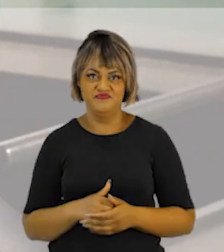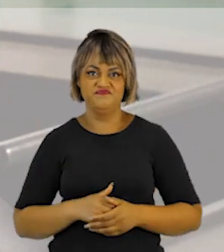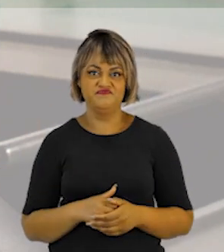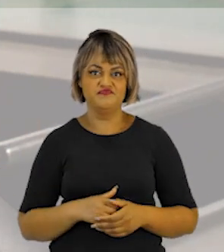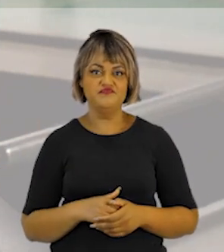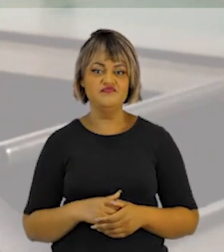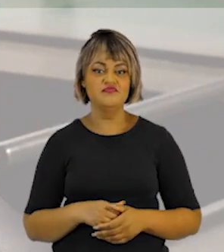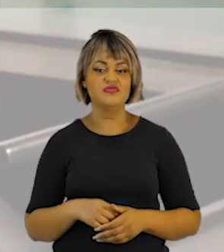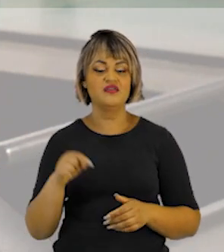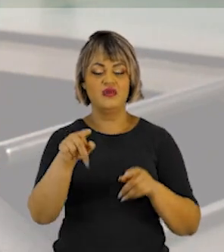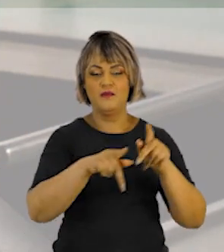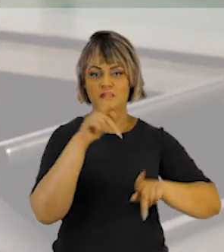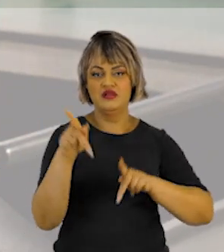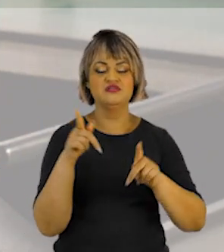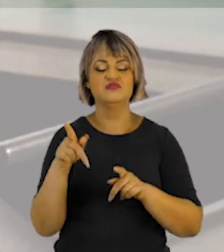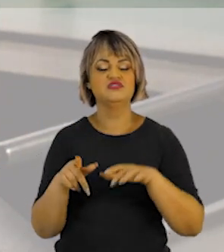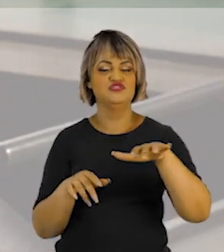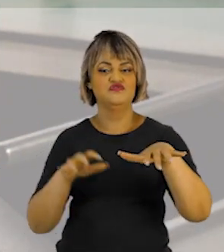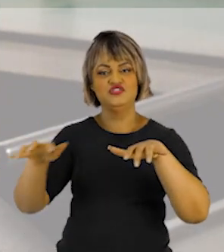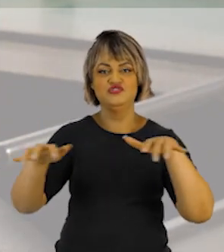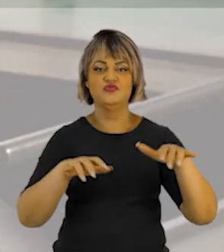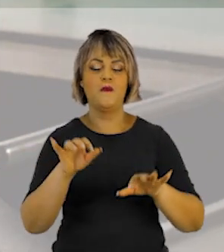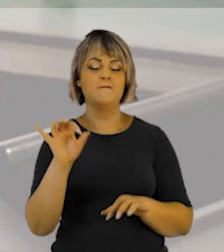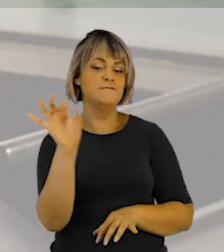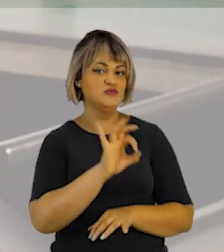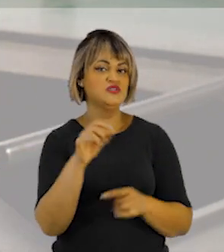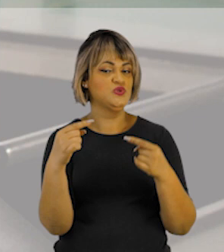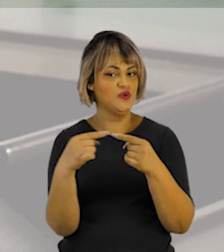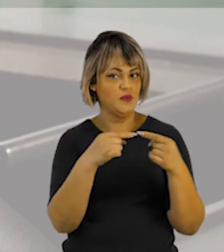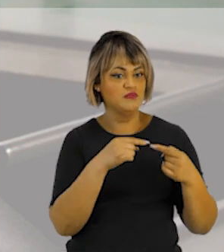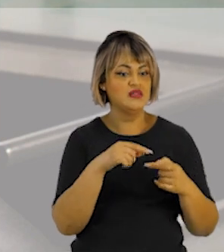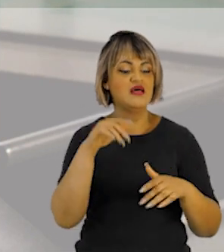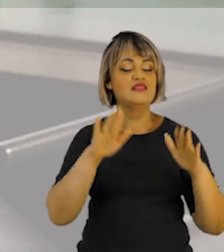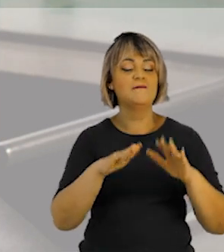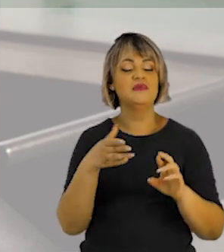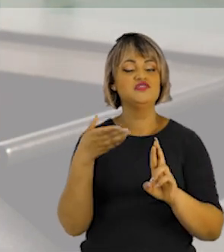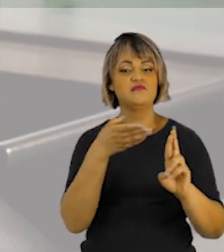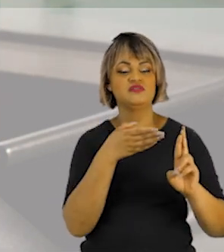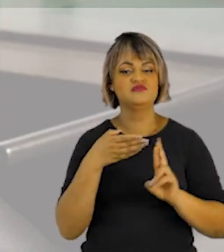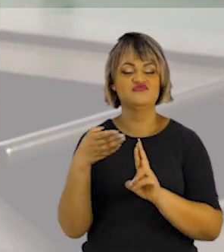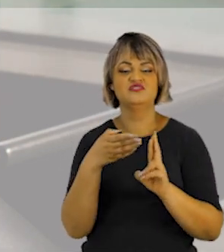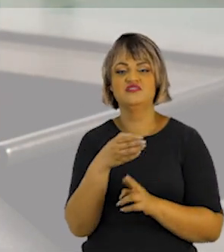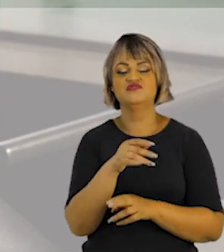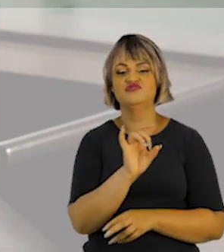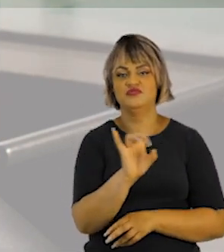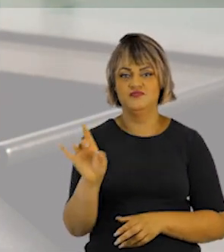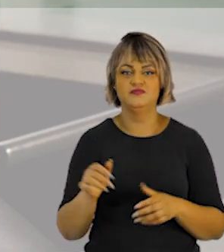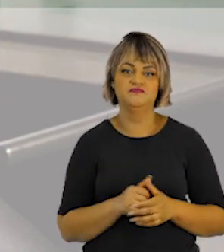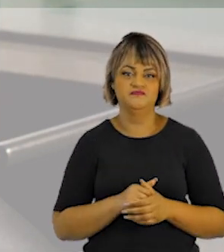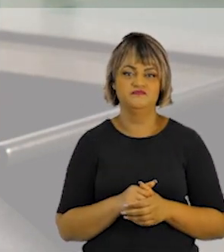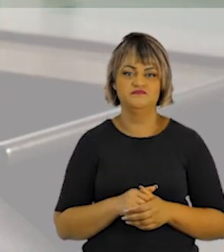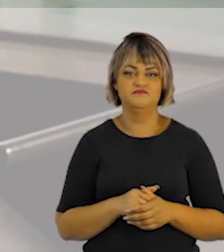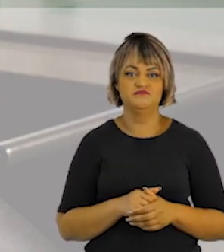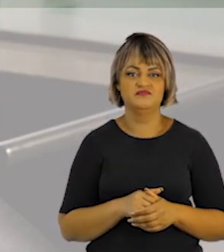Então a ideia é que as cadeiras em disputa sejam divididas proporcionalmente conforme a representatividade de cada grupo